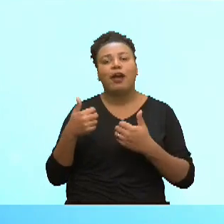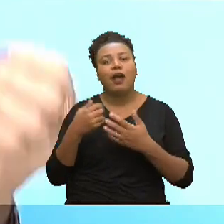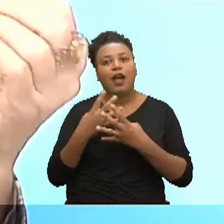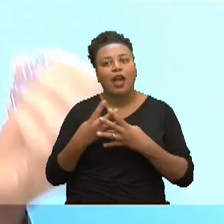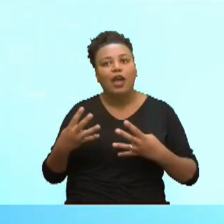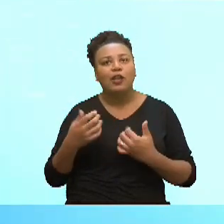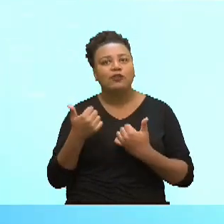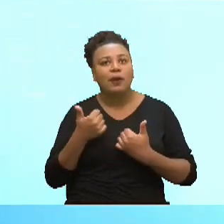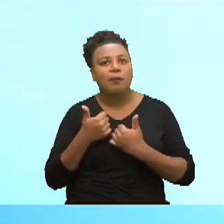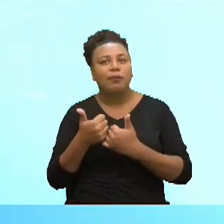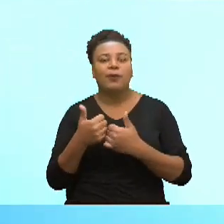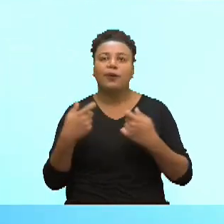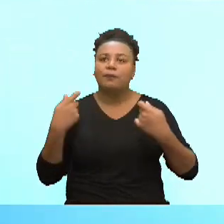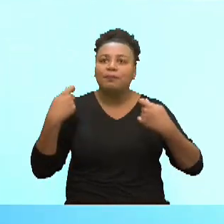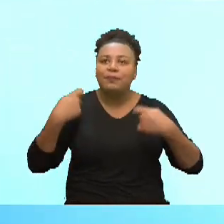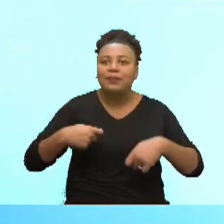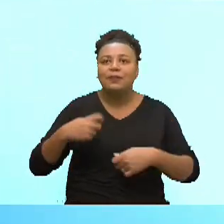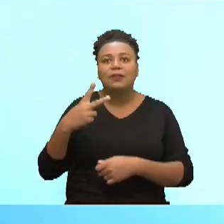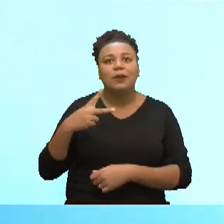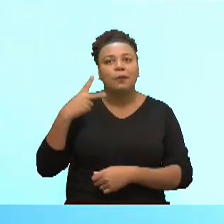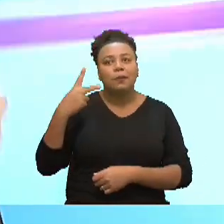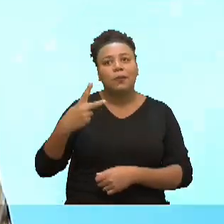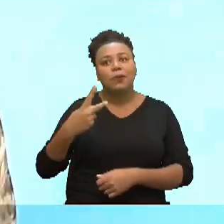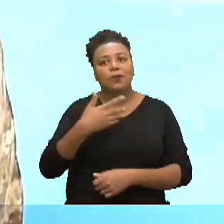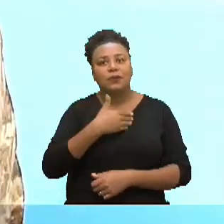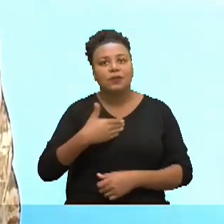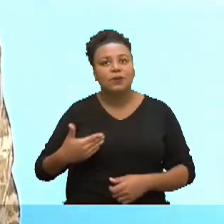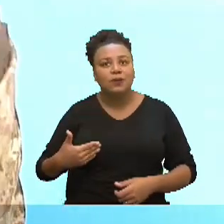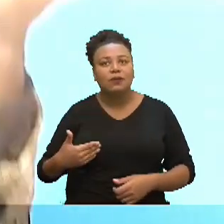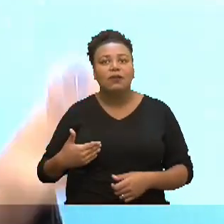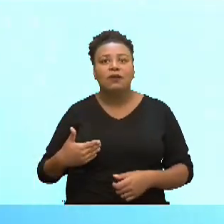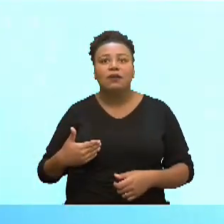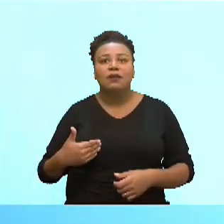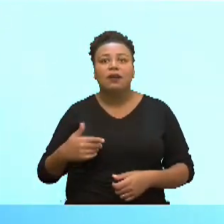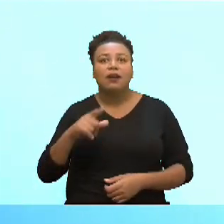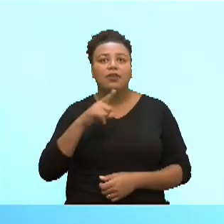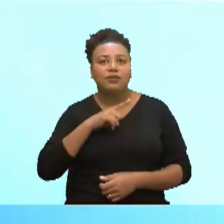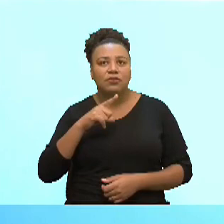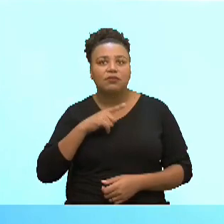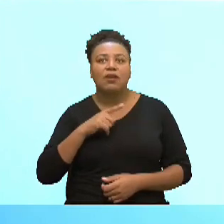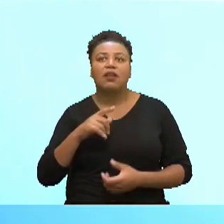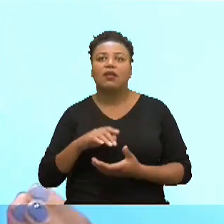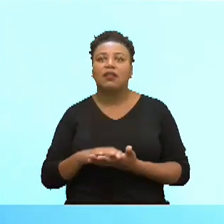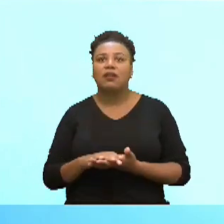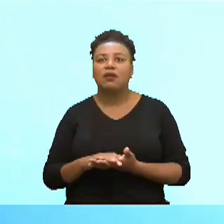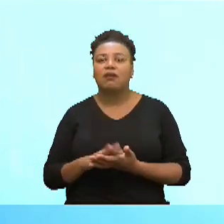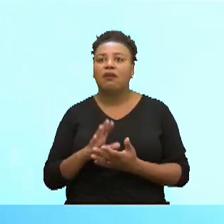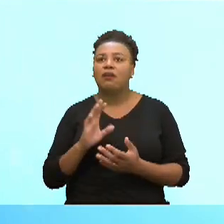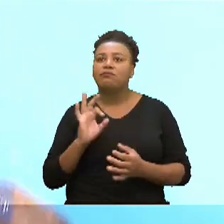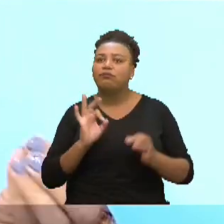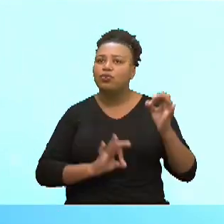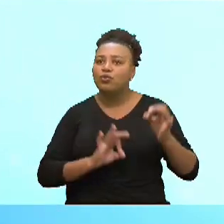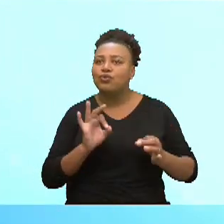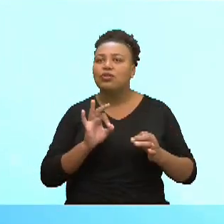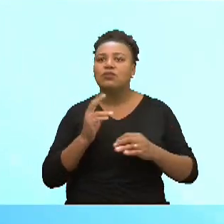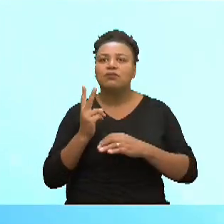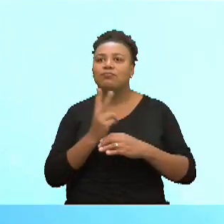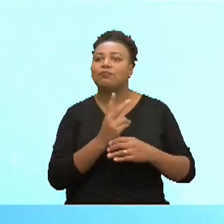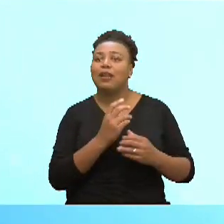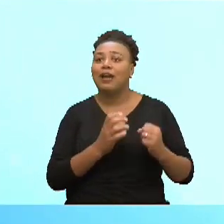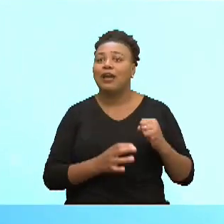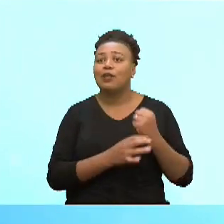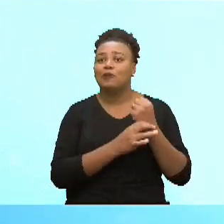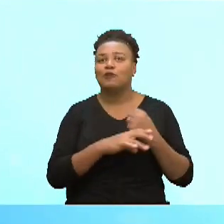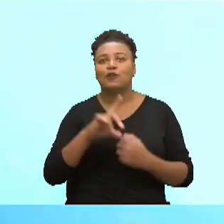apoio são necessárias políticas públicas sim a gente tem que recorrer né a justiça para garantir os nossos